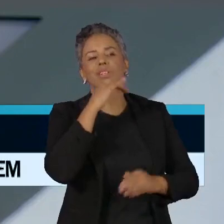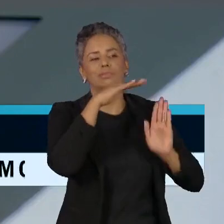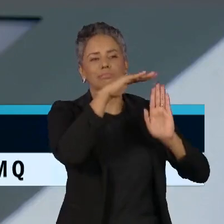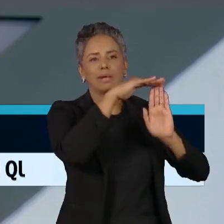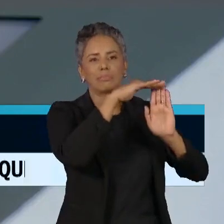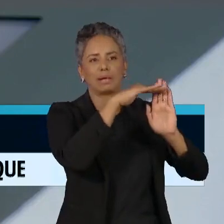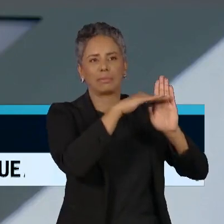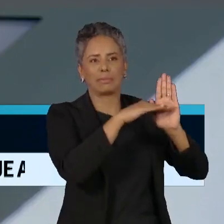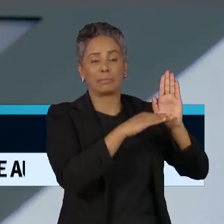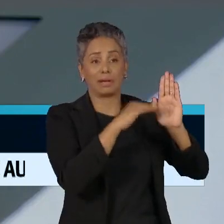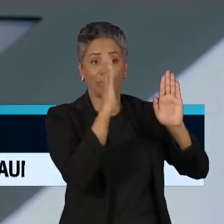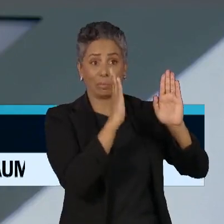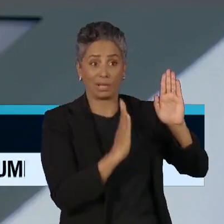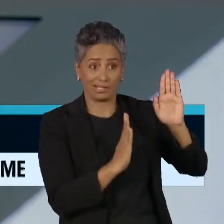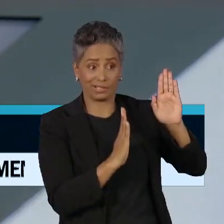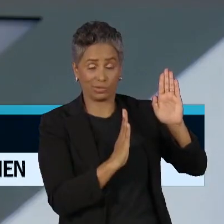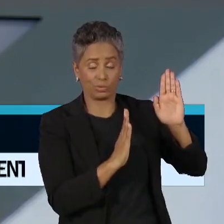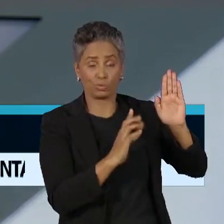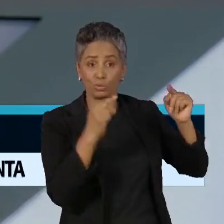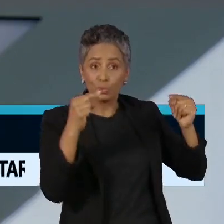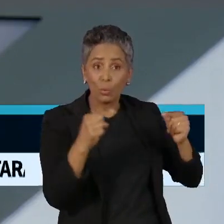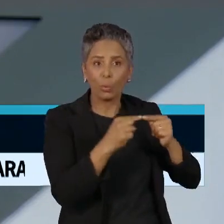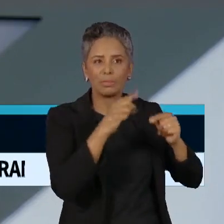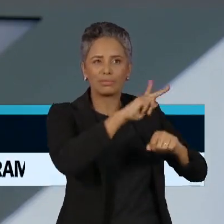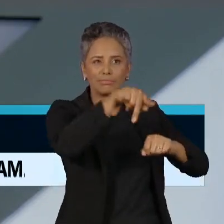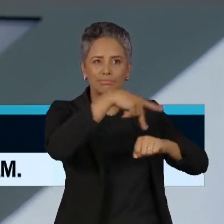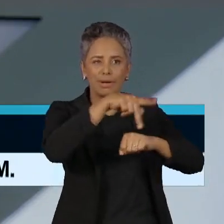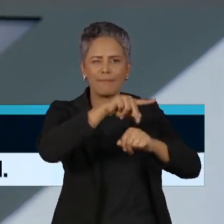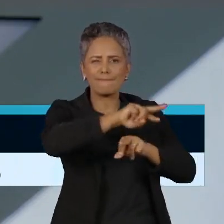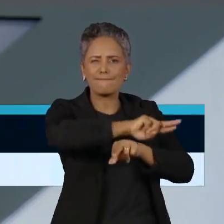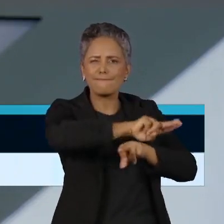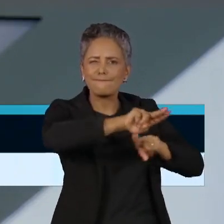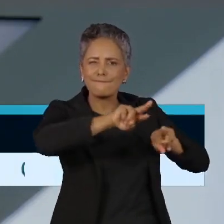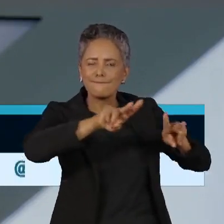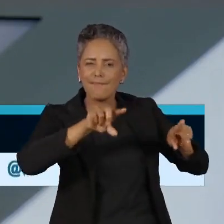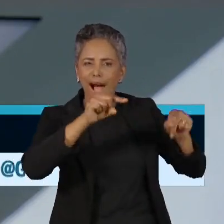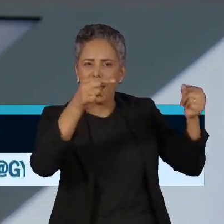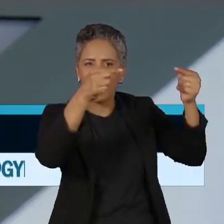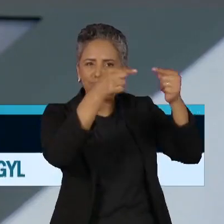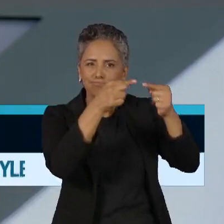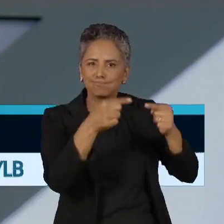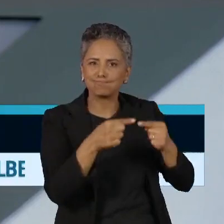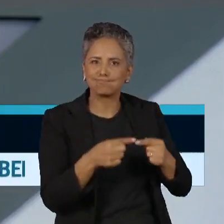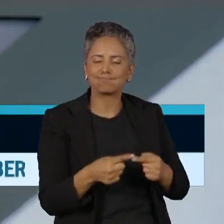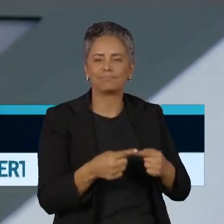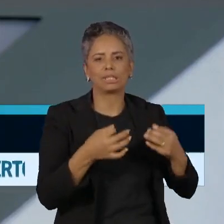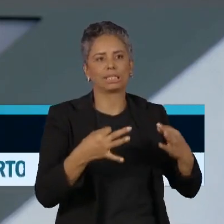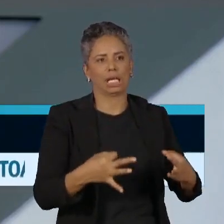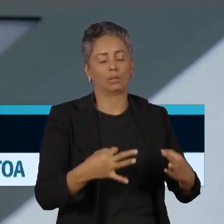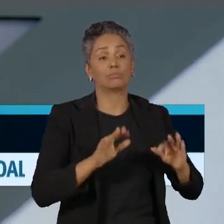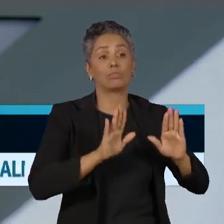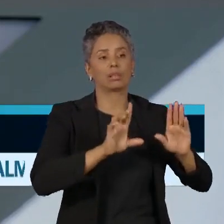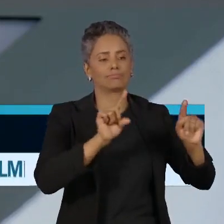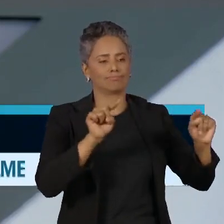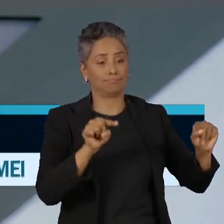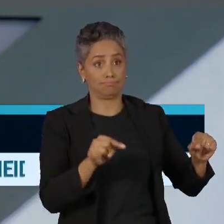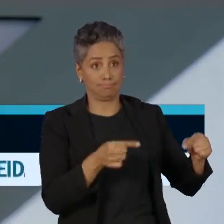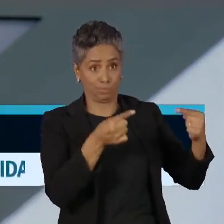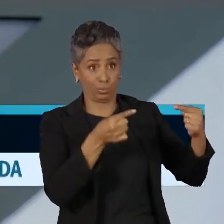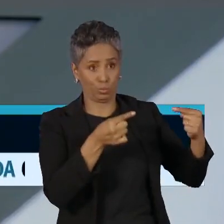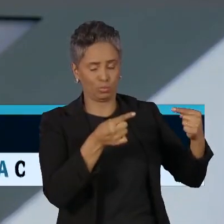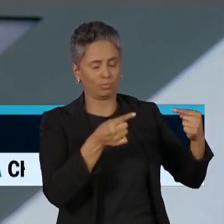relacionamento com vários países, agora o nosso grande desafio é conseguir equilibrar